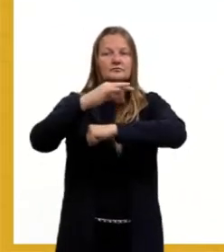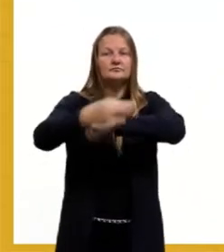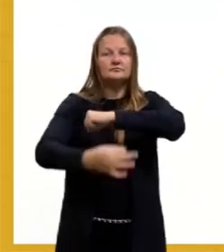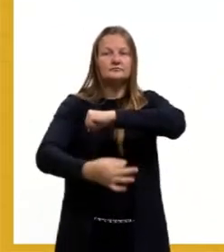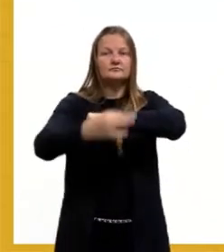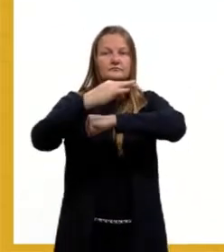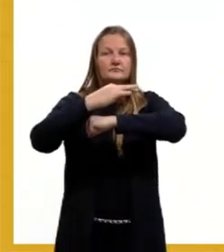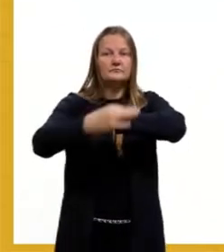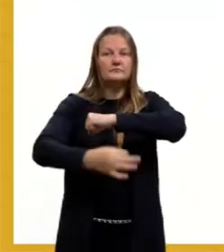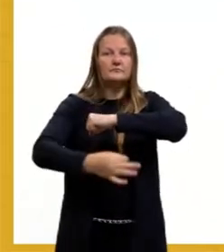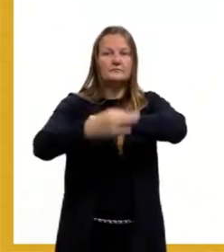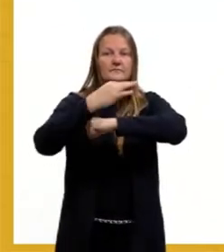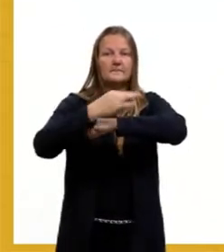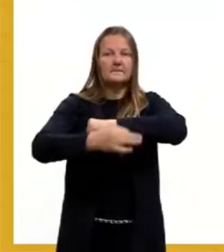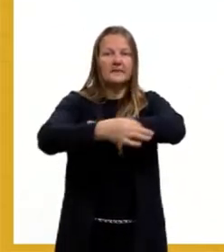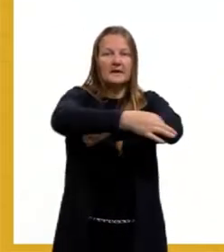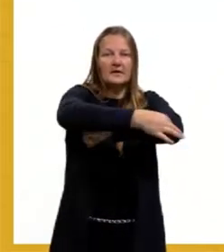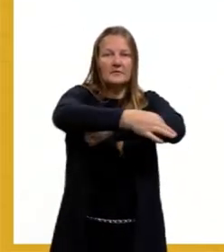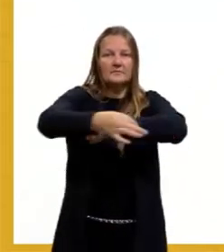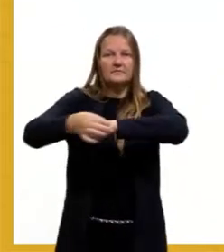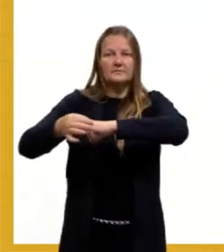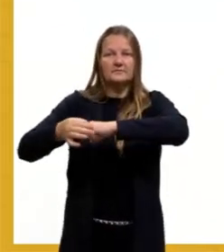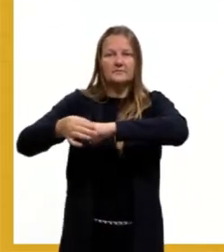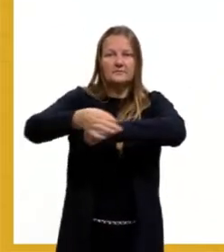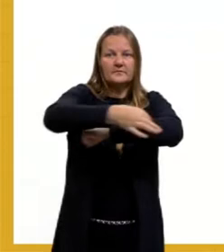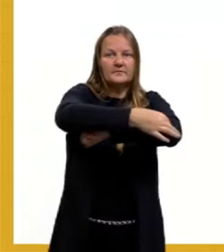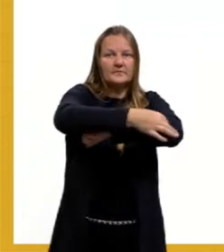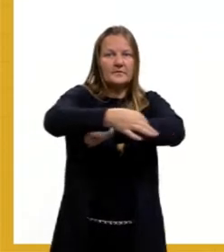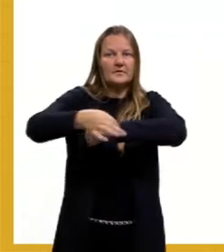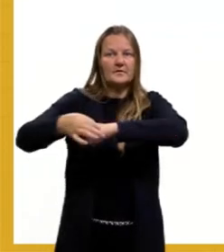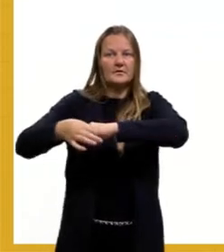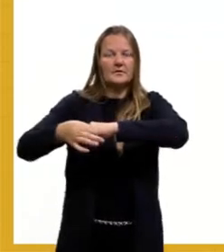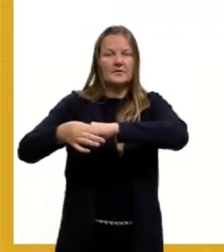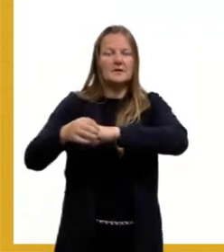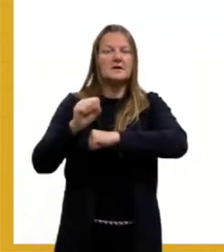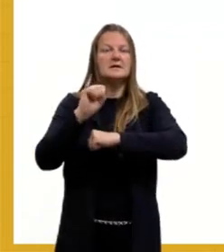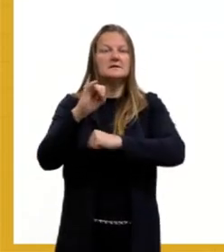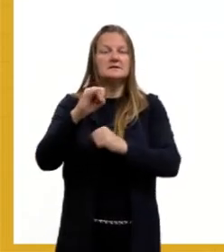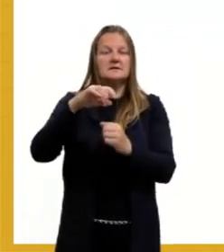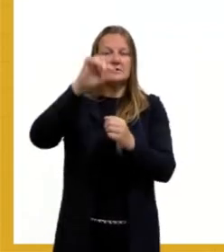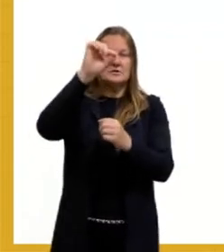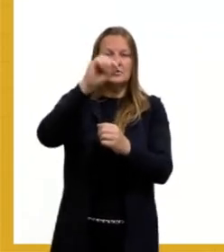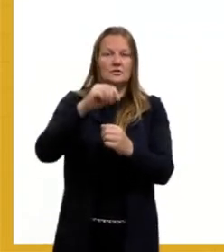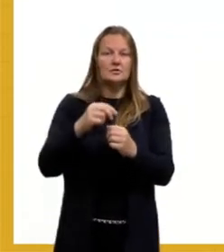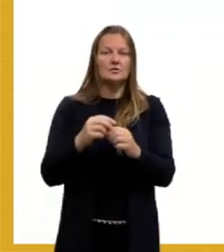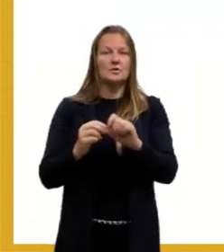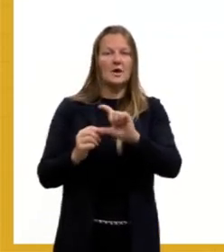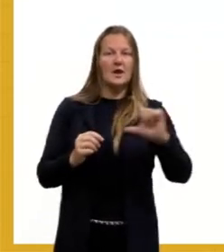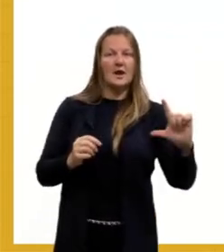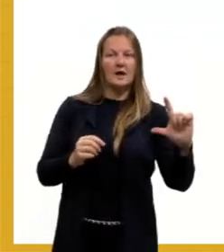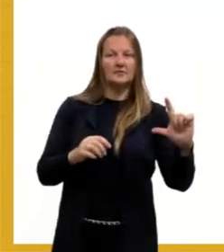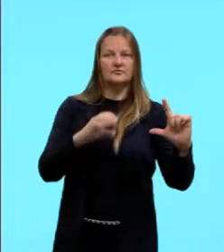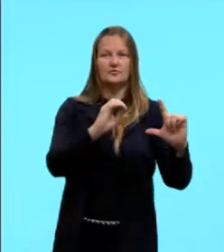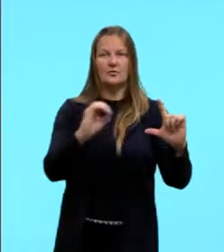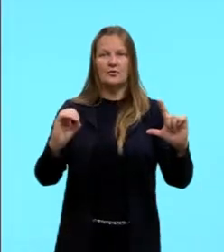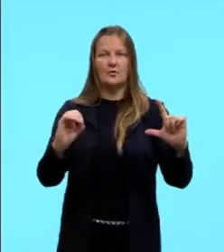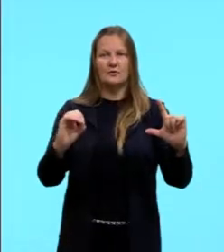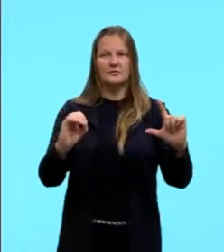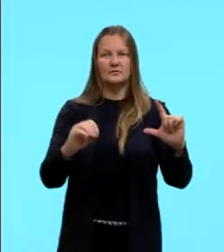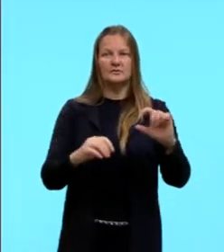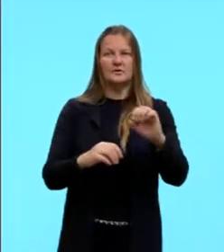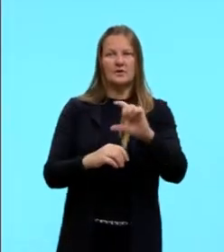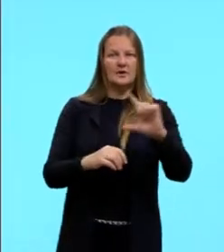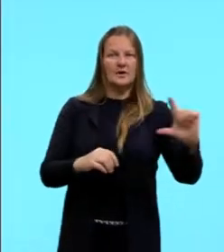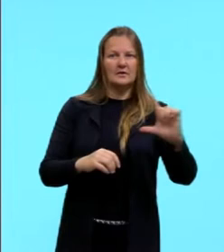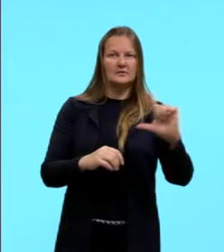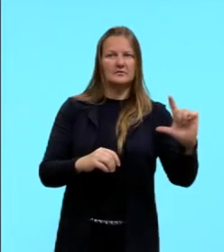mesmo hemisfério, então, a gente subtrai as longitudes, isso quer dizer, está no hemisfério leste, os dois, os dois pontos,